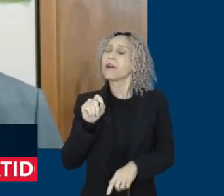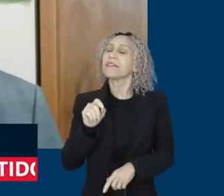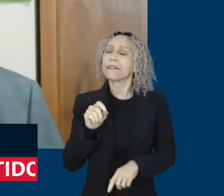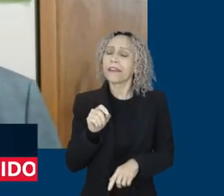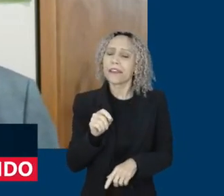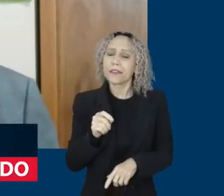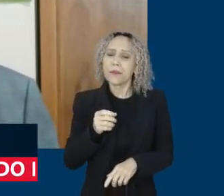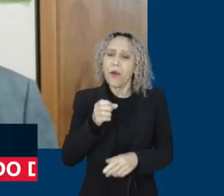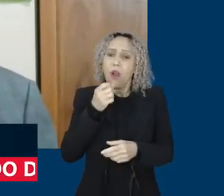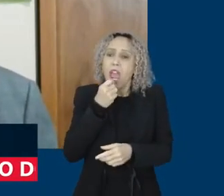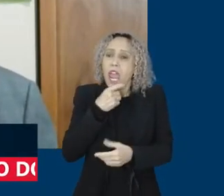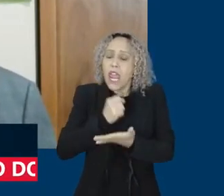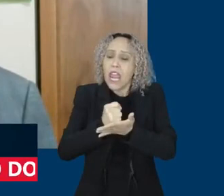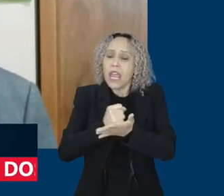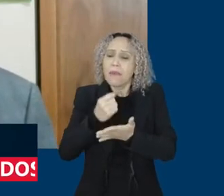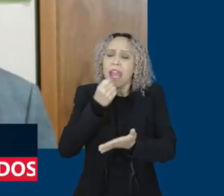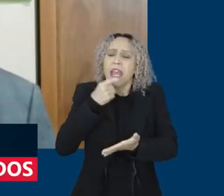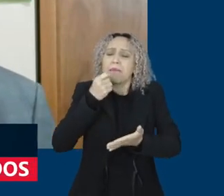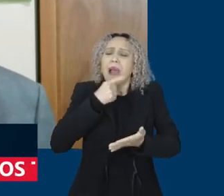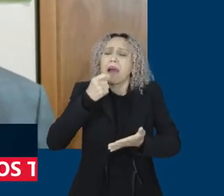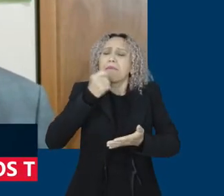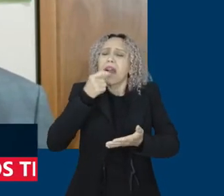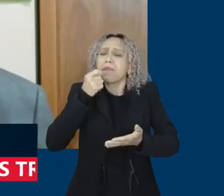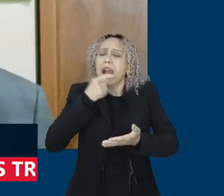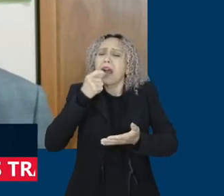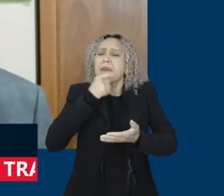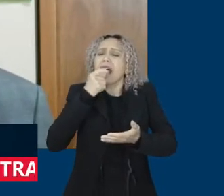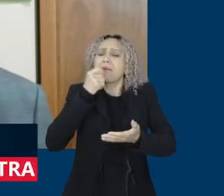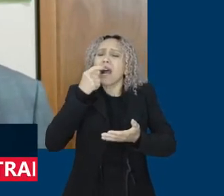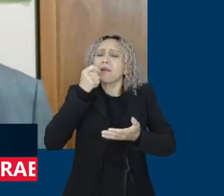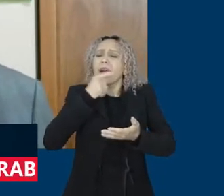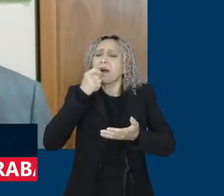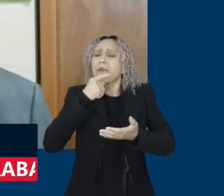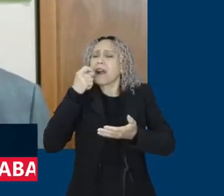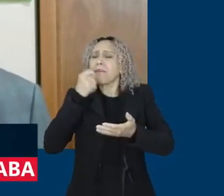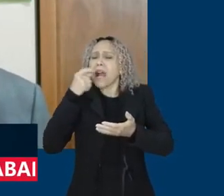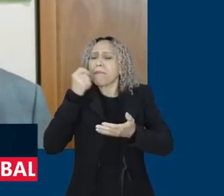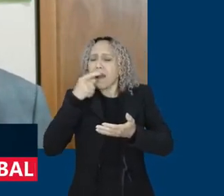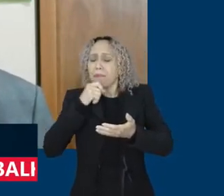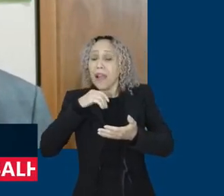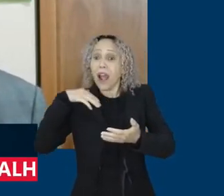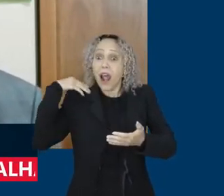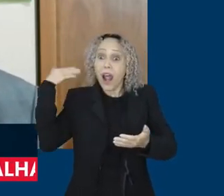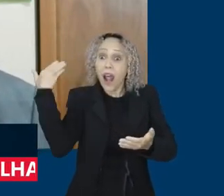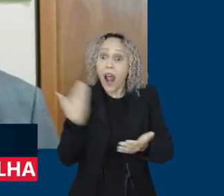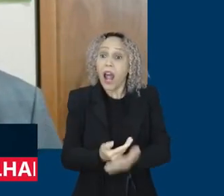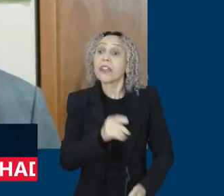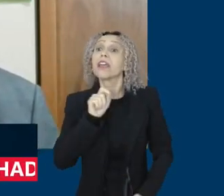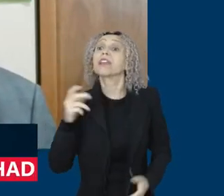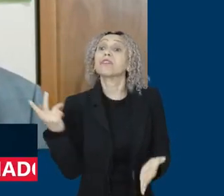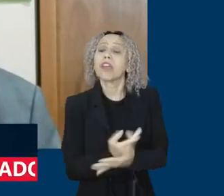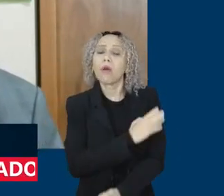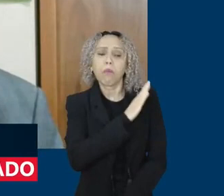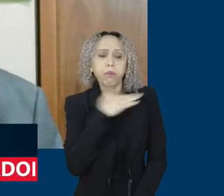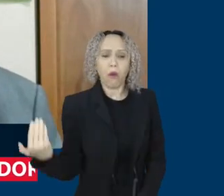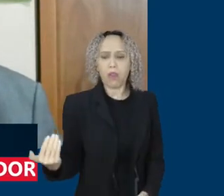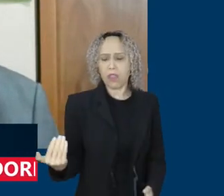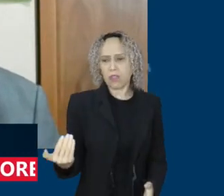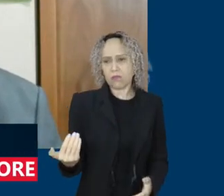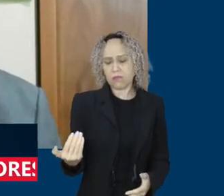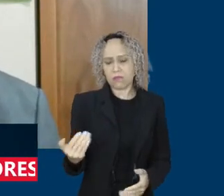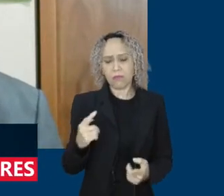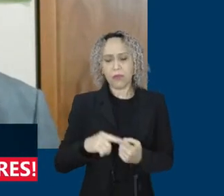Se nós somarmos aquilo que nós vínhamos discutindo anteriormente, que o 8 de janeiro e a tentativa de golpe foi muito